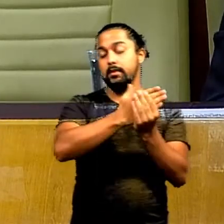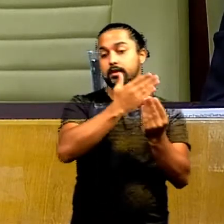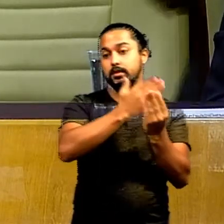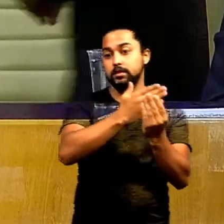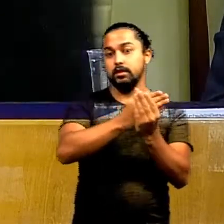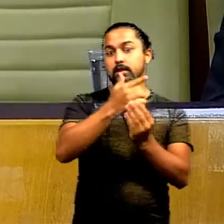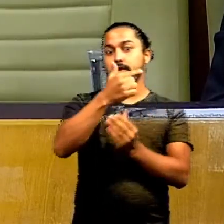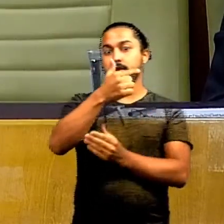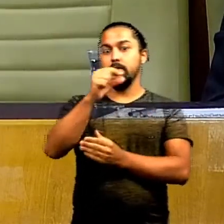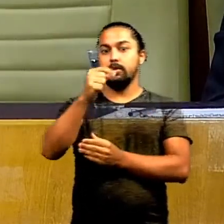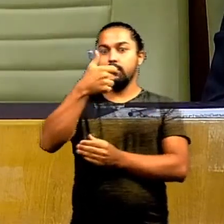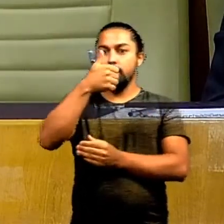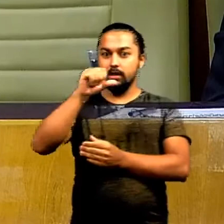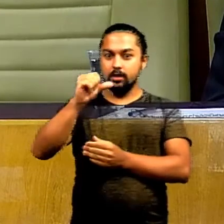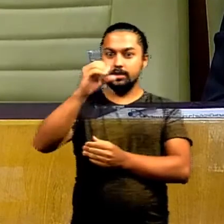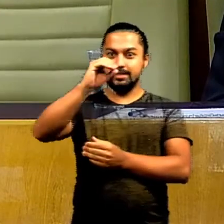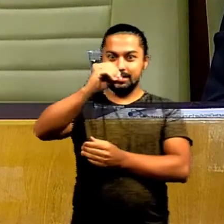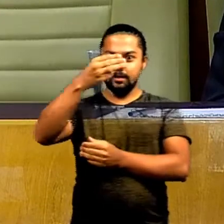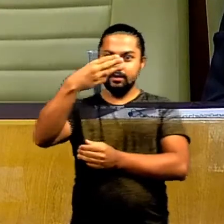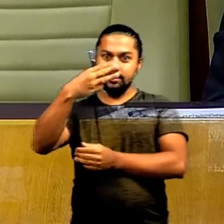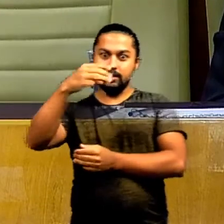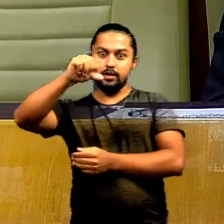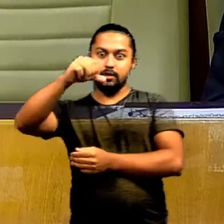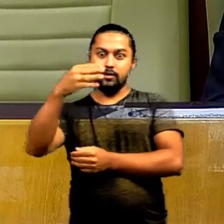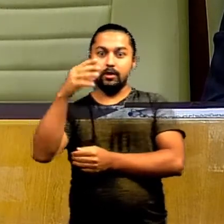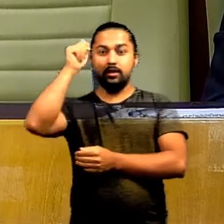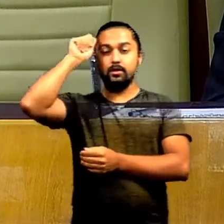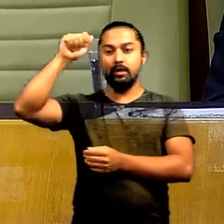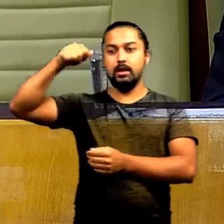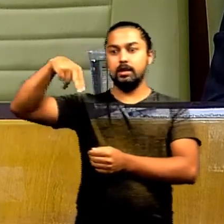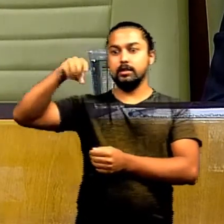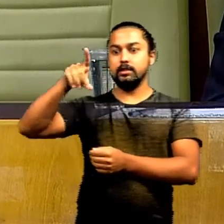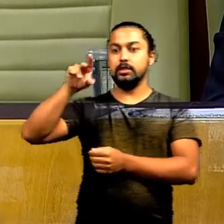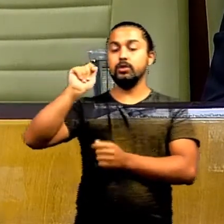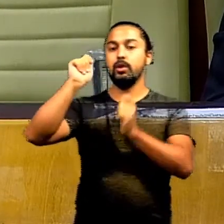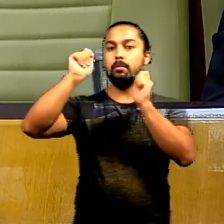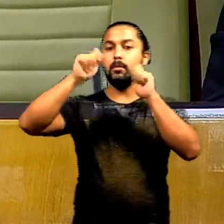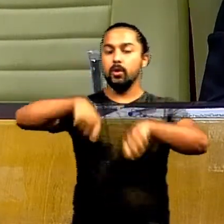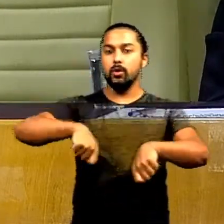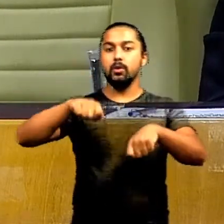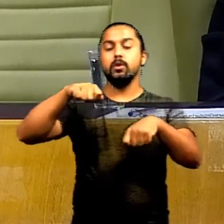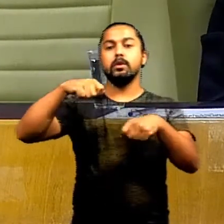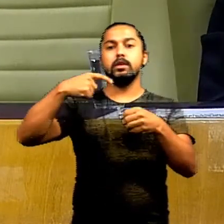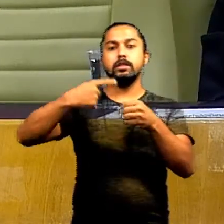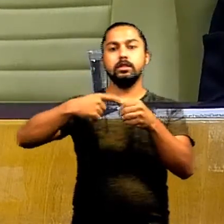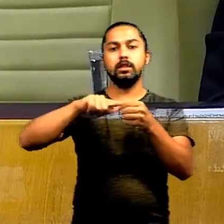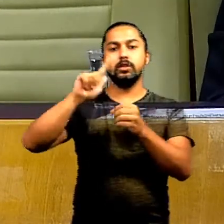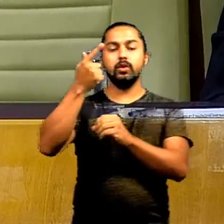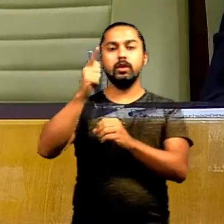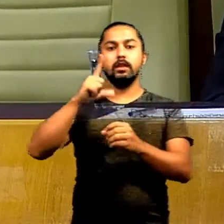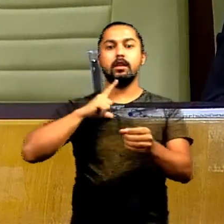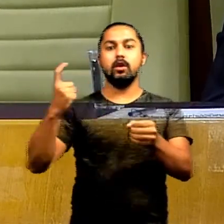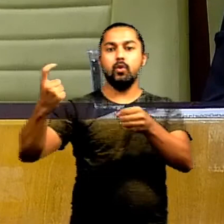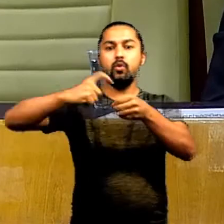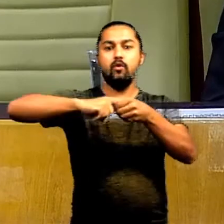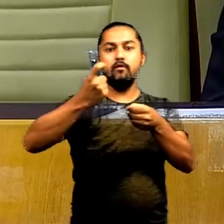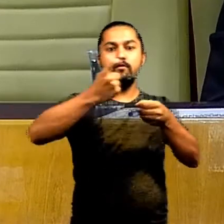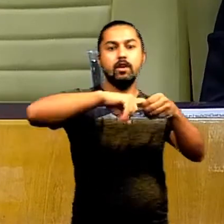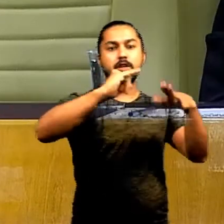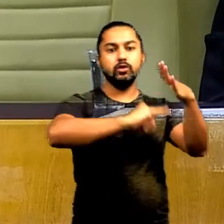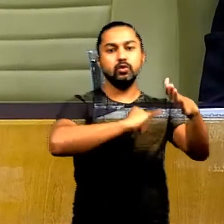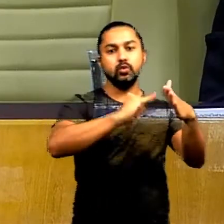2019-03-94, de autoria do vereador Anderson Salles, autoriza o município de Goiânia a firmar convênio com entidades